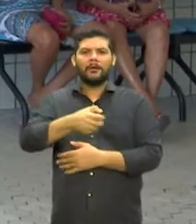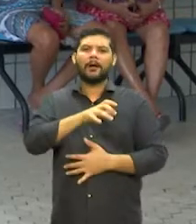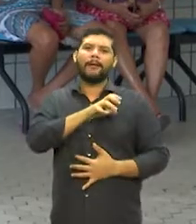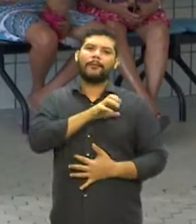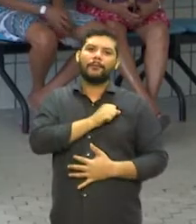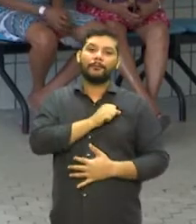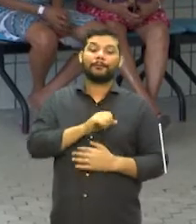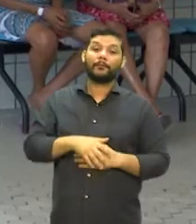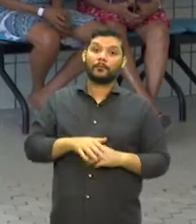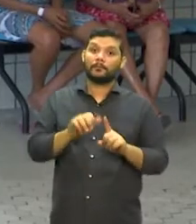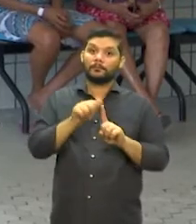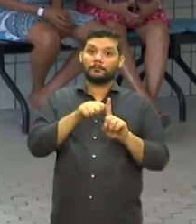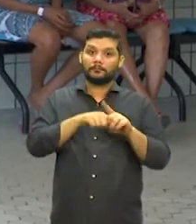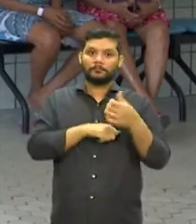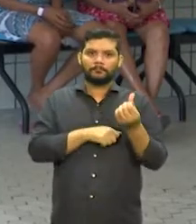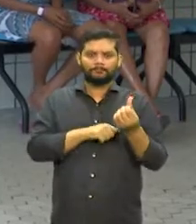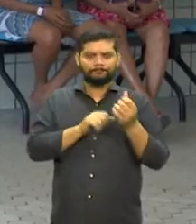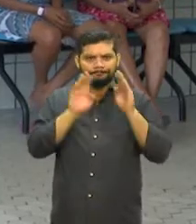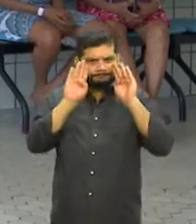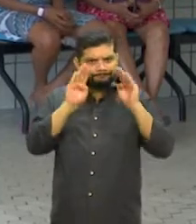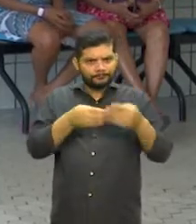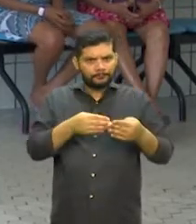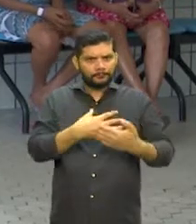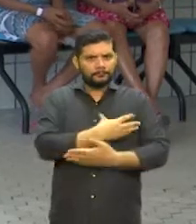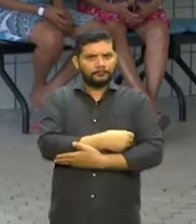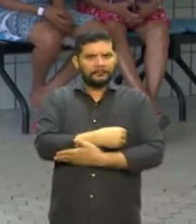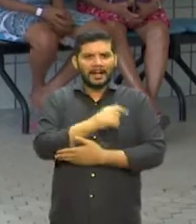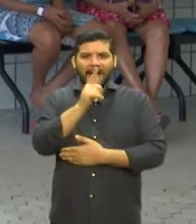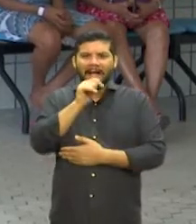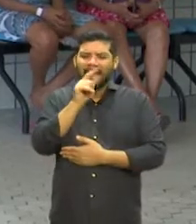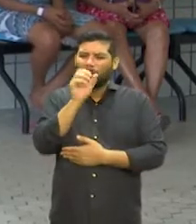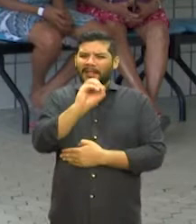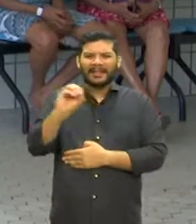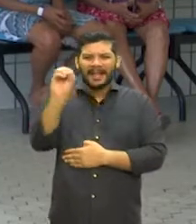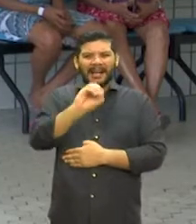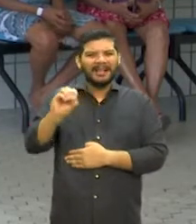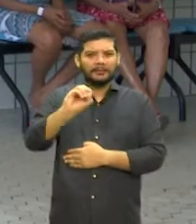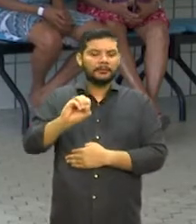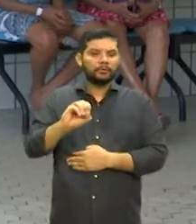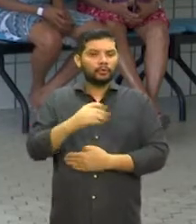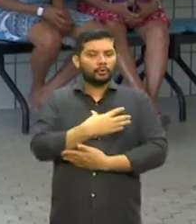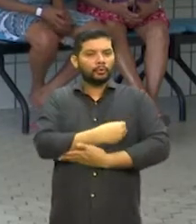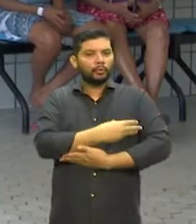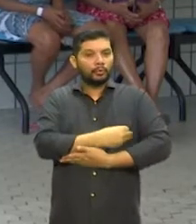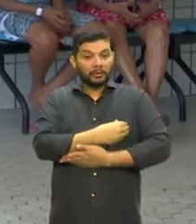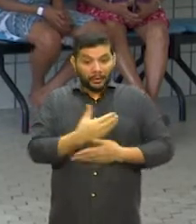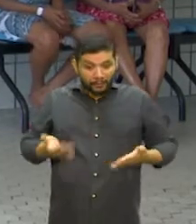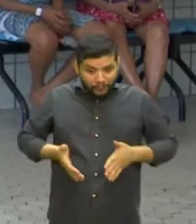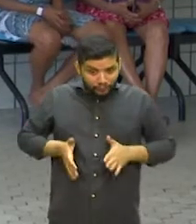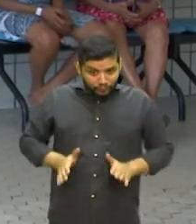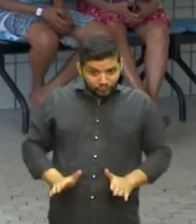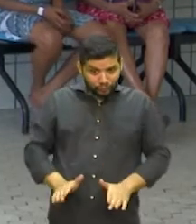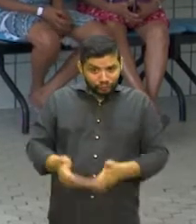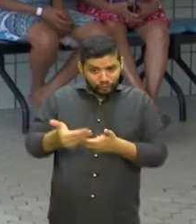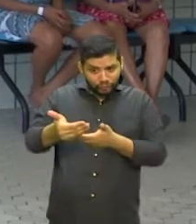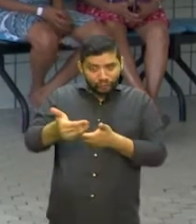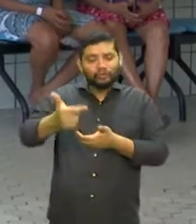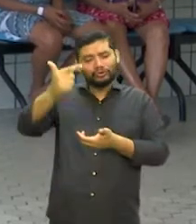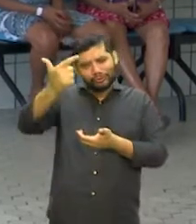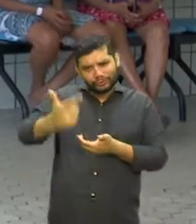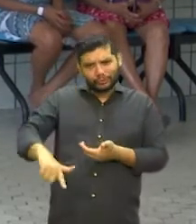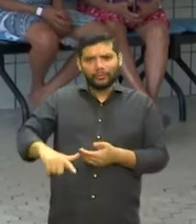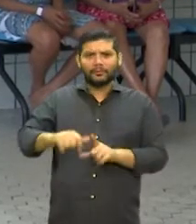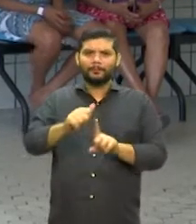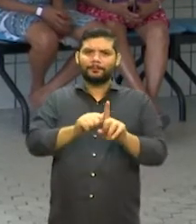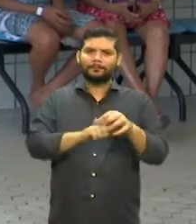meses, foi uma amamentação exclusiva, nem água eu dei. E esse eu também pretendo fazer a mesma coisa, amamentar somente